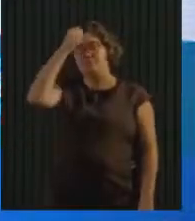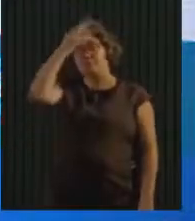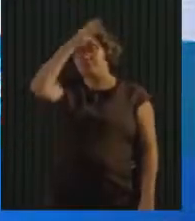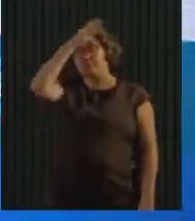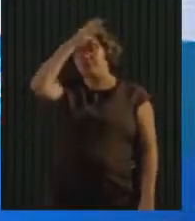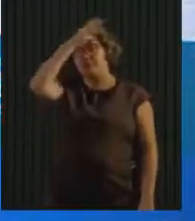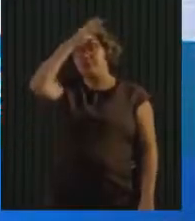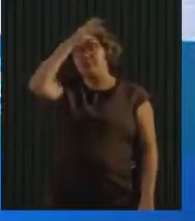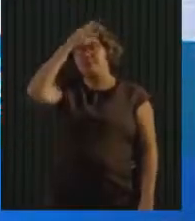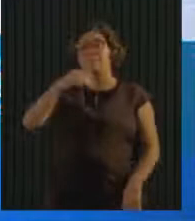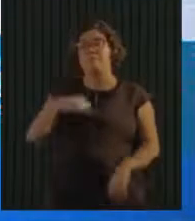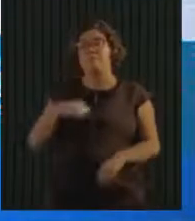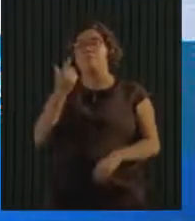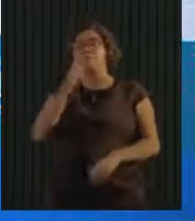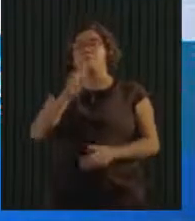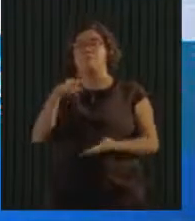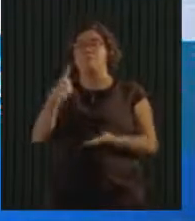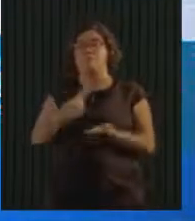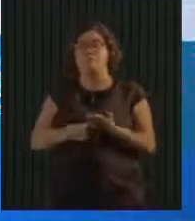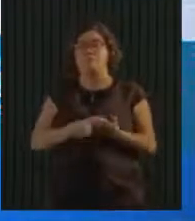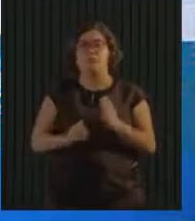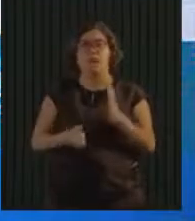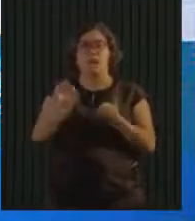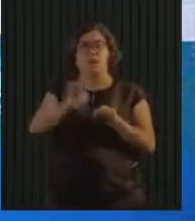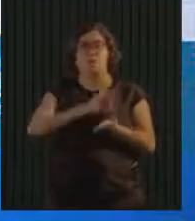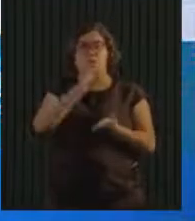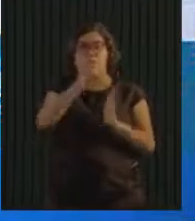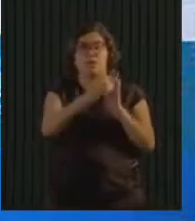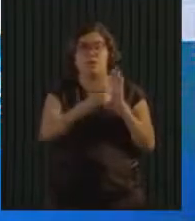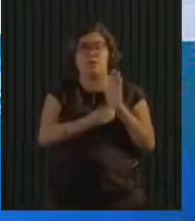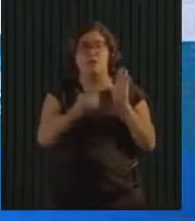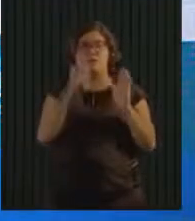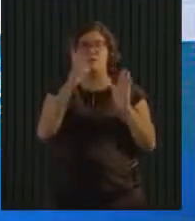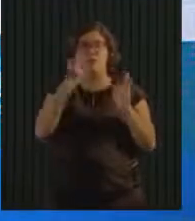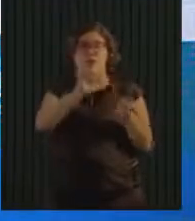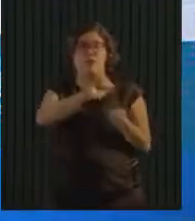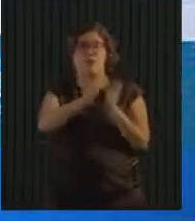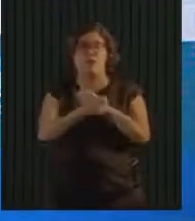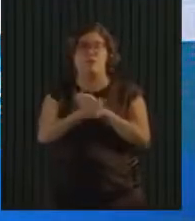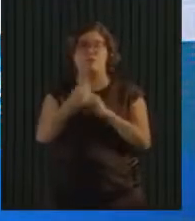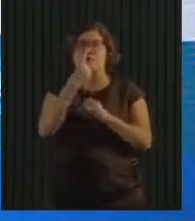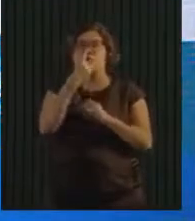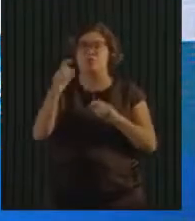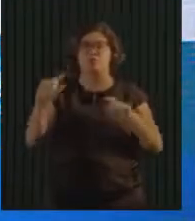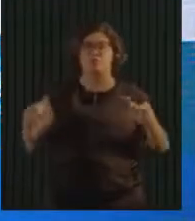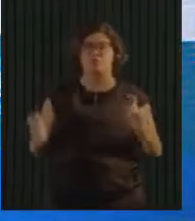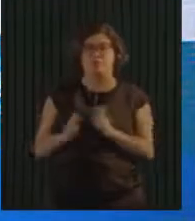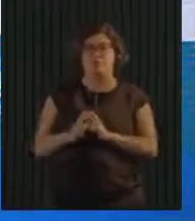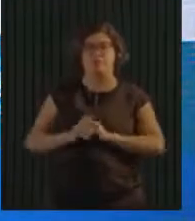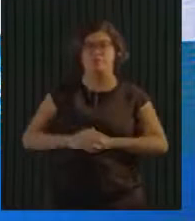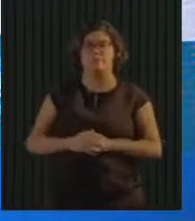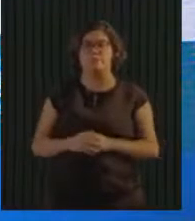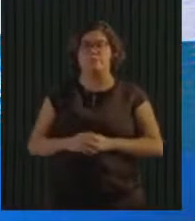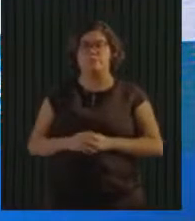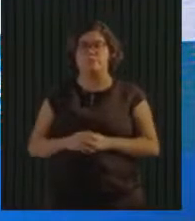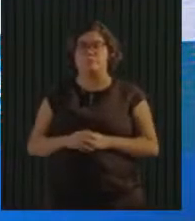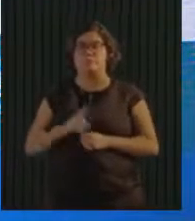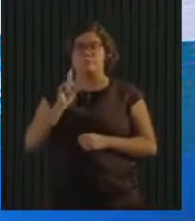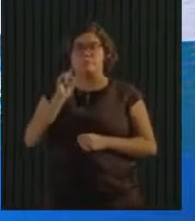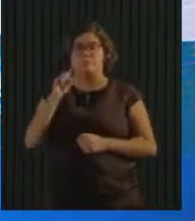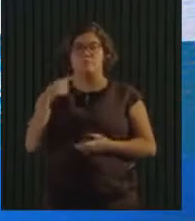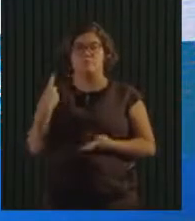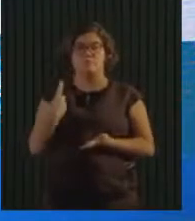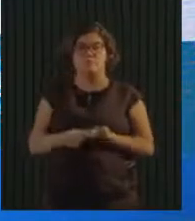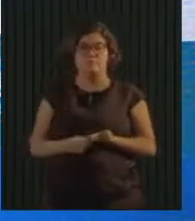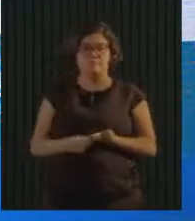assumiu o compromisso e fez um decreto que a cidade vai se adaptar a uma cidade lixo zero. Esse compromisso,